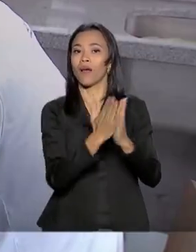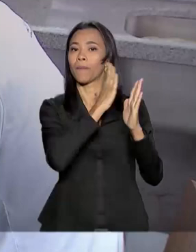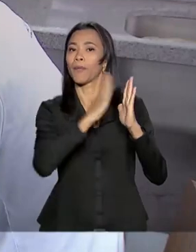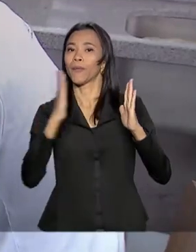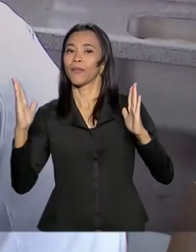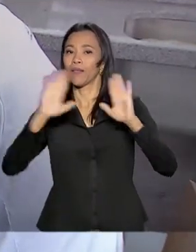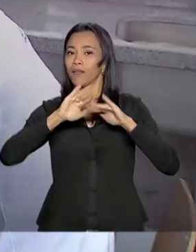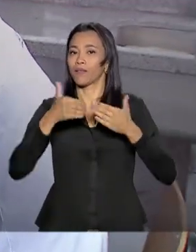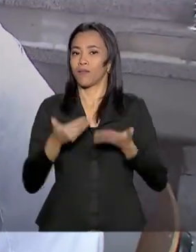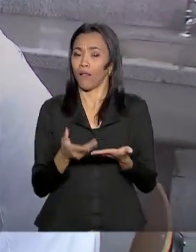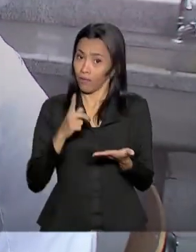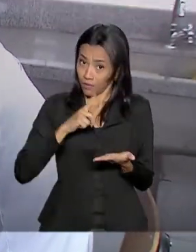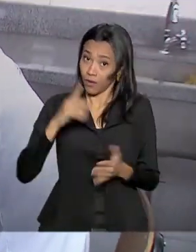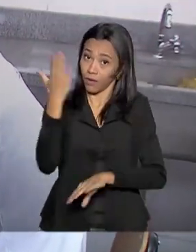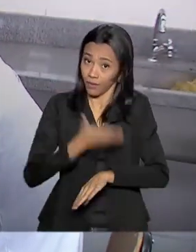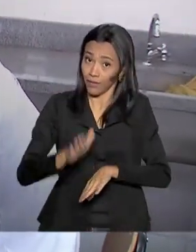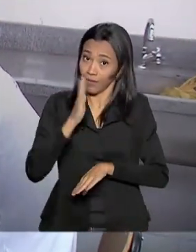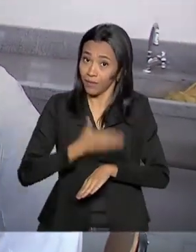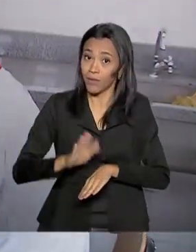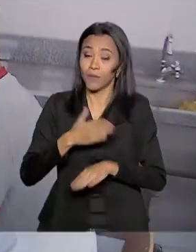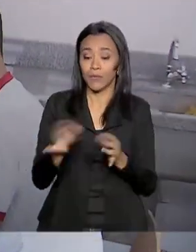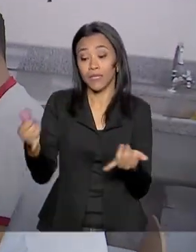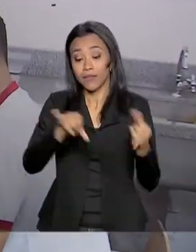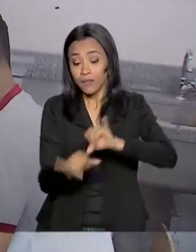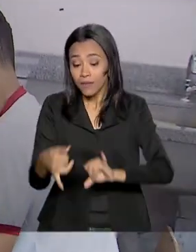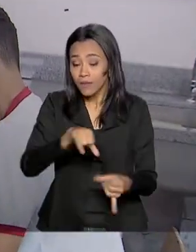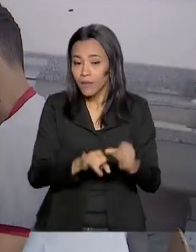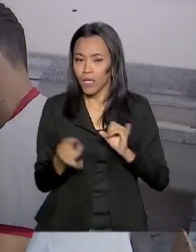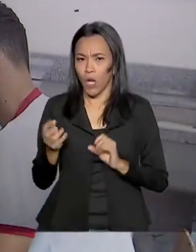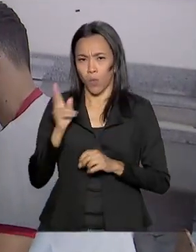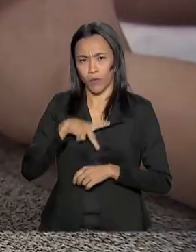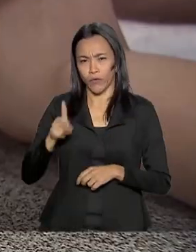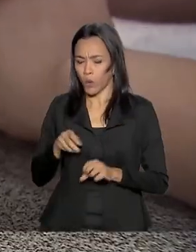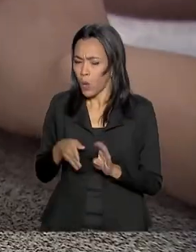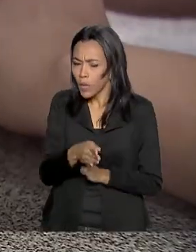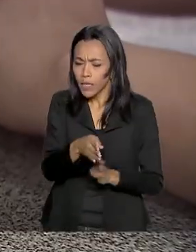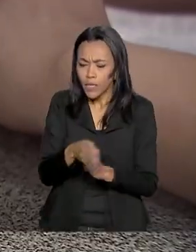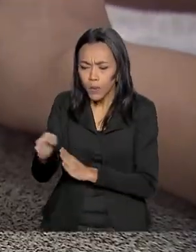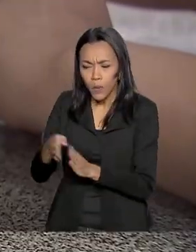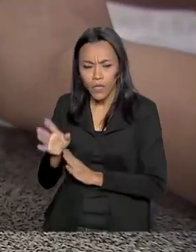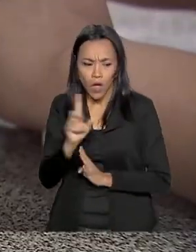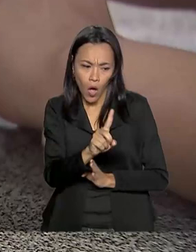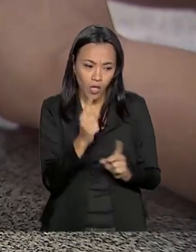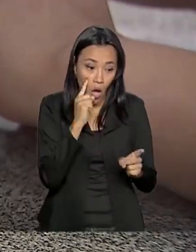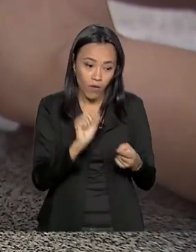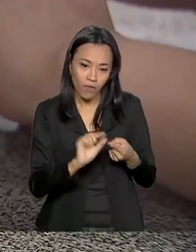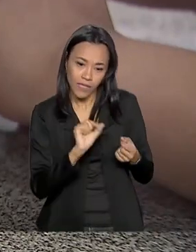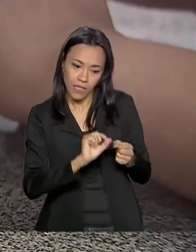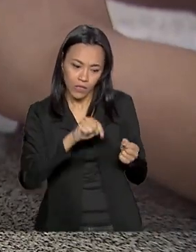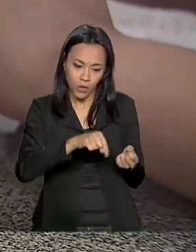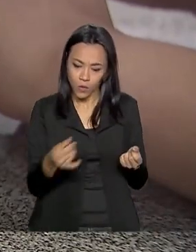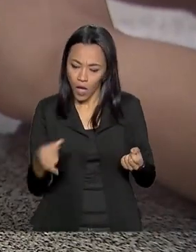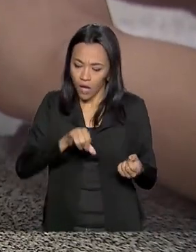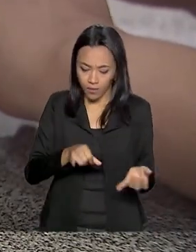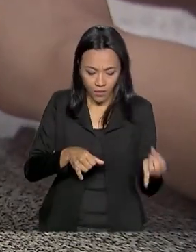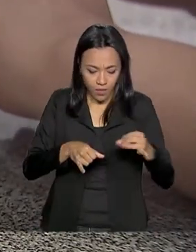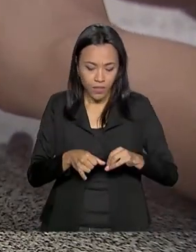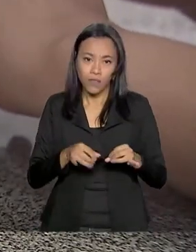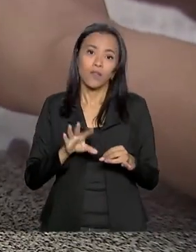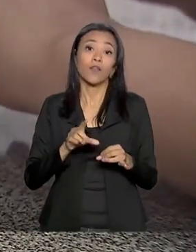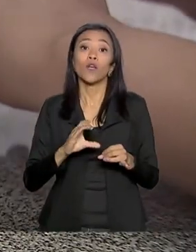E tem também aula prática de química. O professor orienta os alunos na conversão de cloreto de sódio em